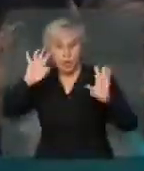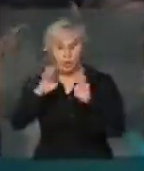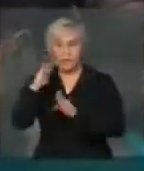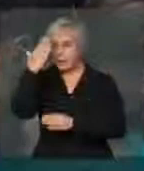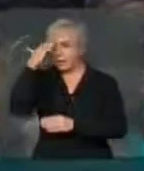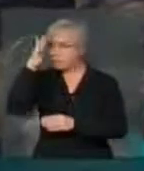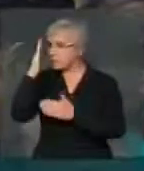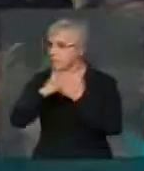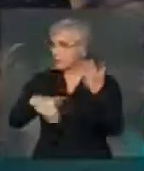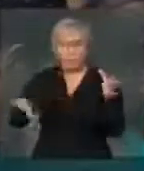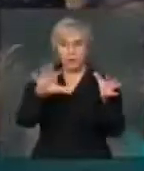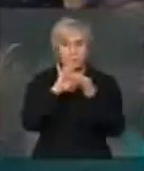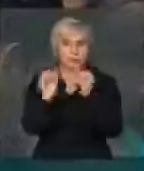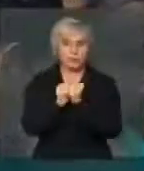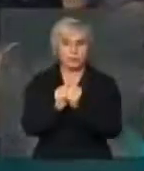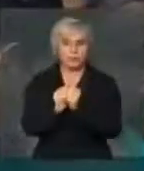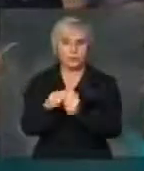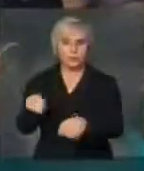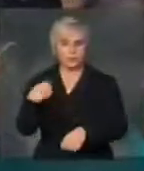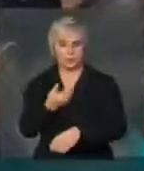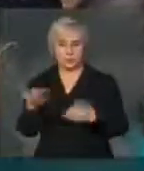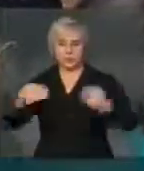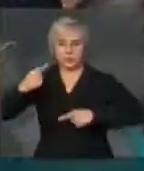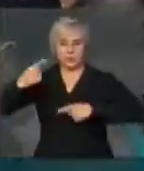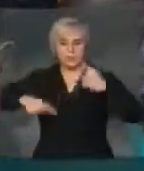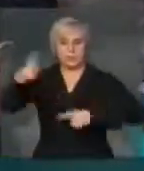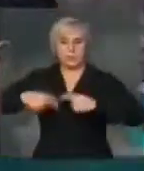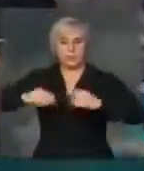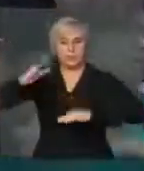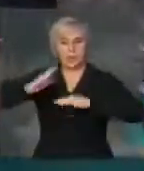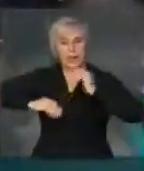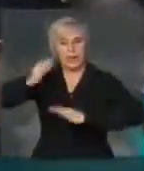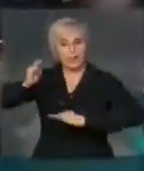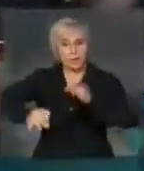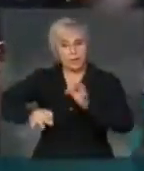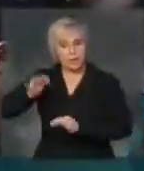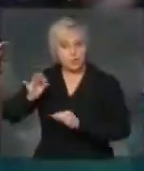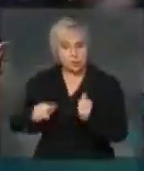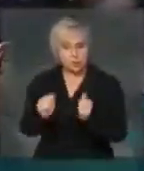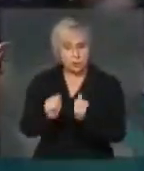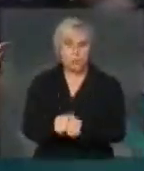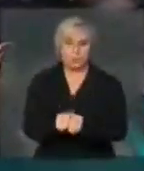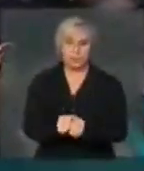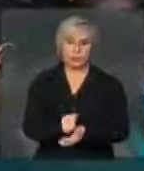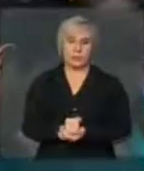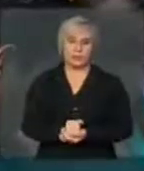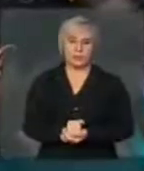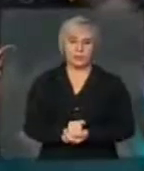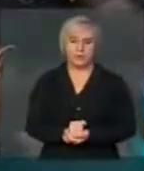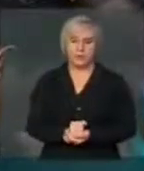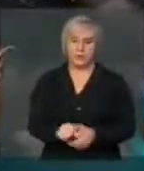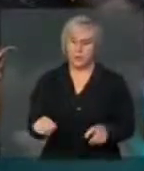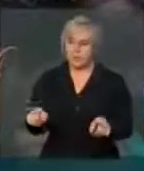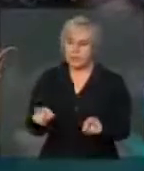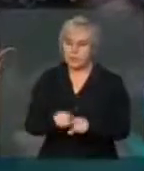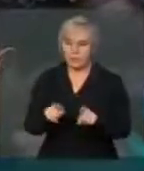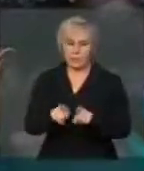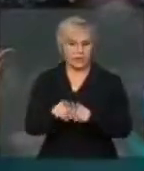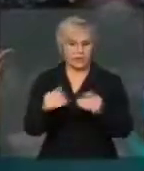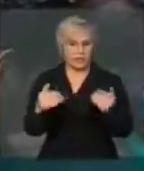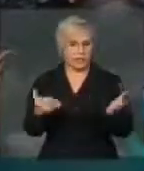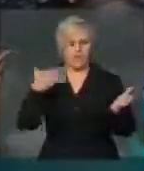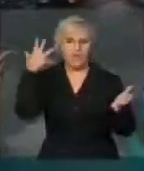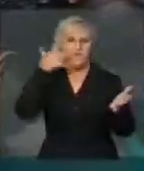por unanimidade. Nós estamos discutindo carreira jurídica em torno disso que nós estamos aqui. E também não há esta do